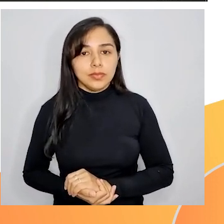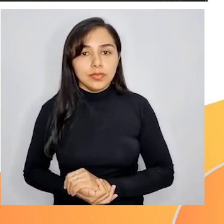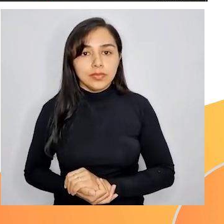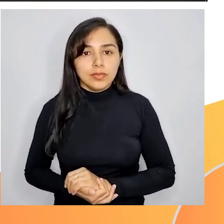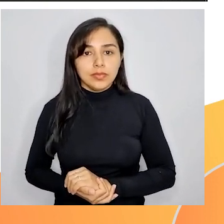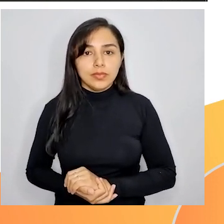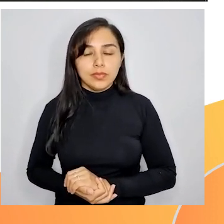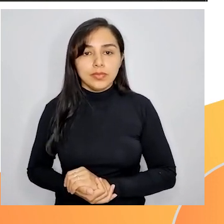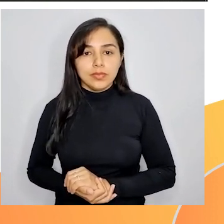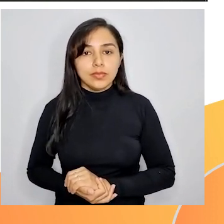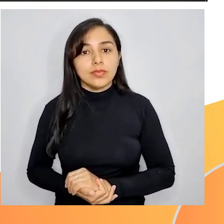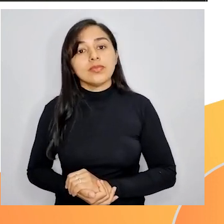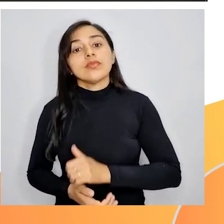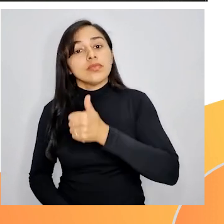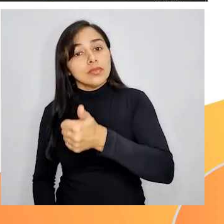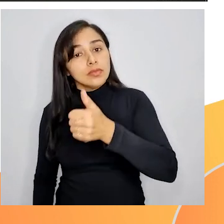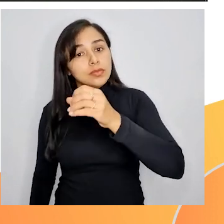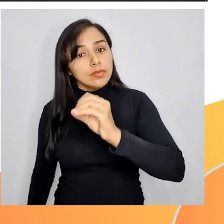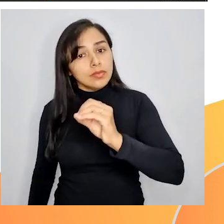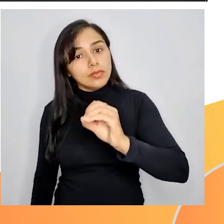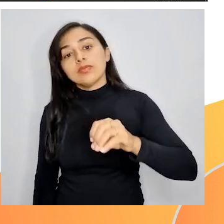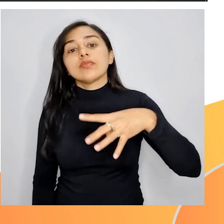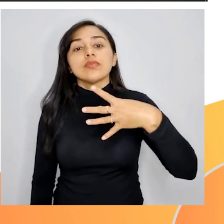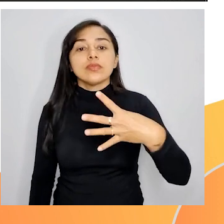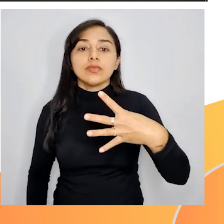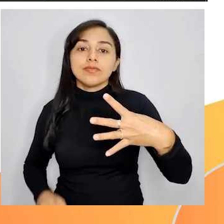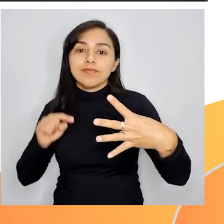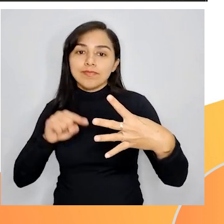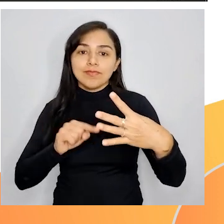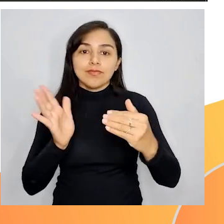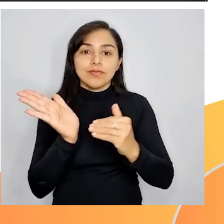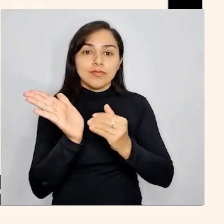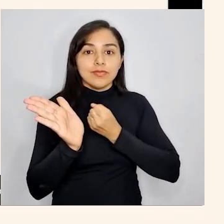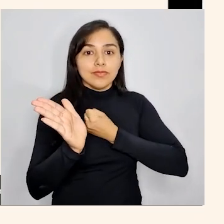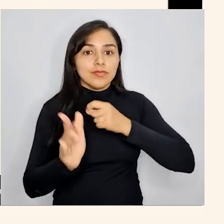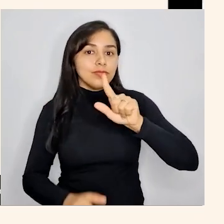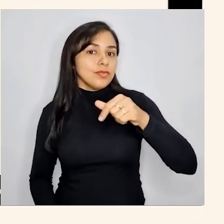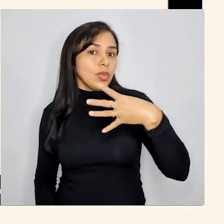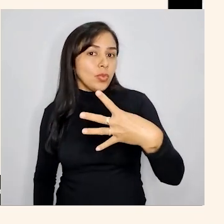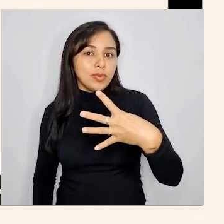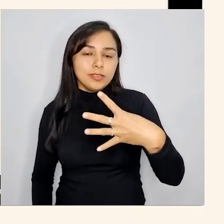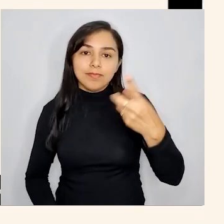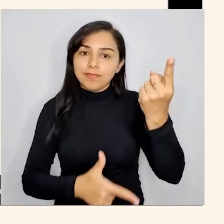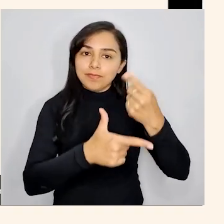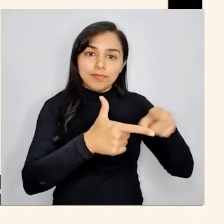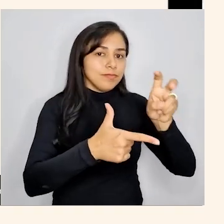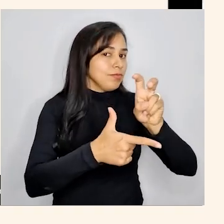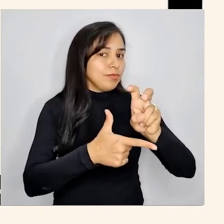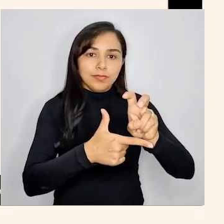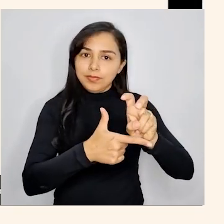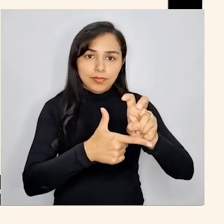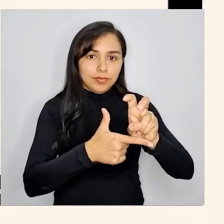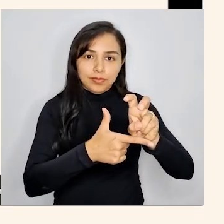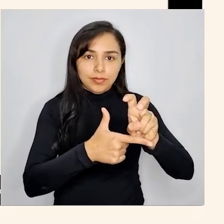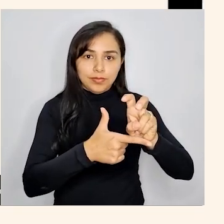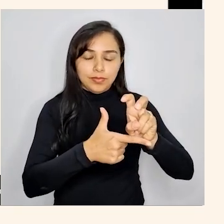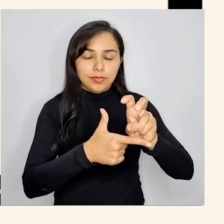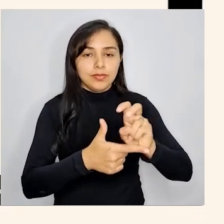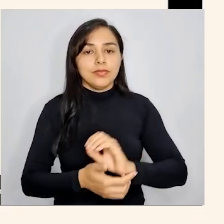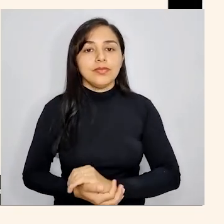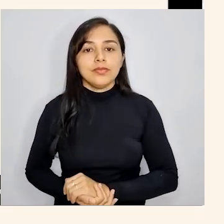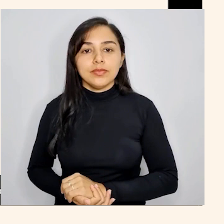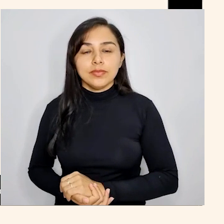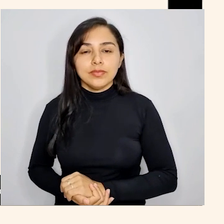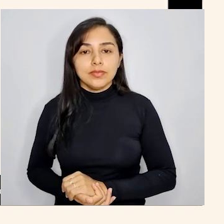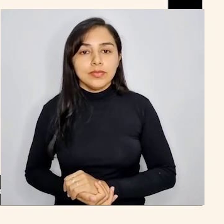divisível. 1.004 finaliza em 4. Como não finaliza nem 0 nem 5, 1.004 não é